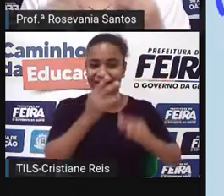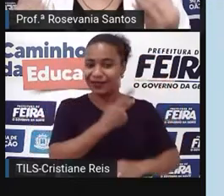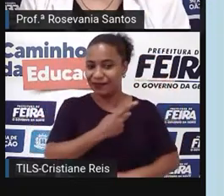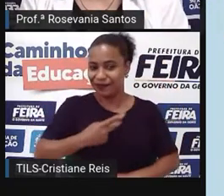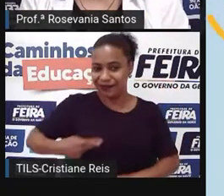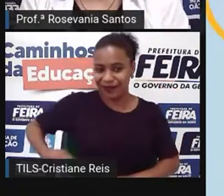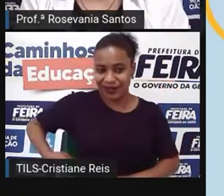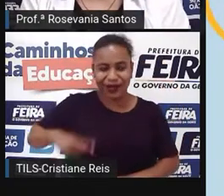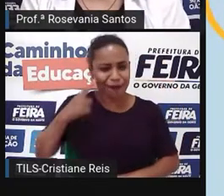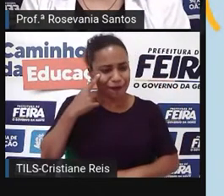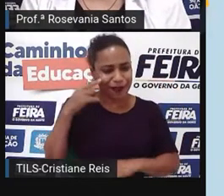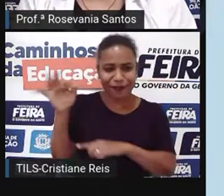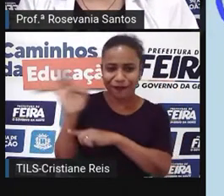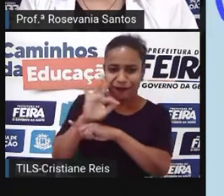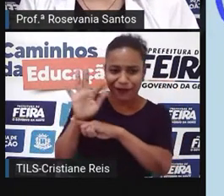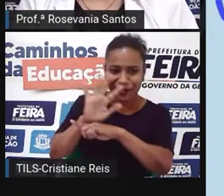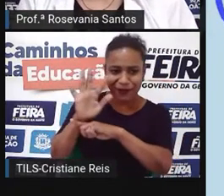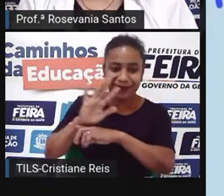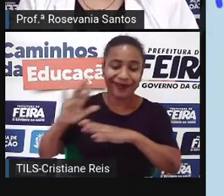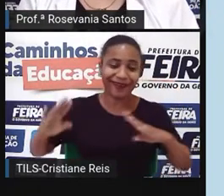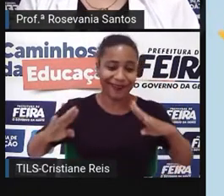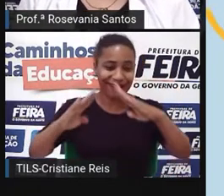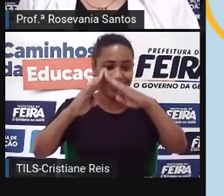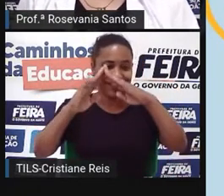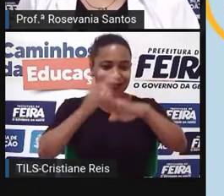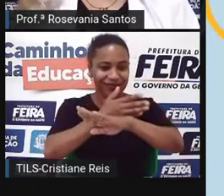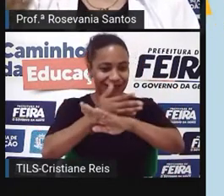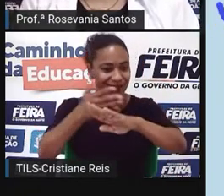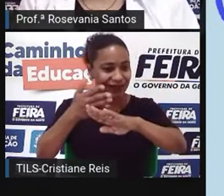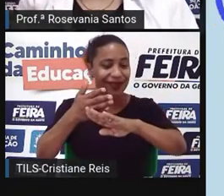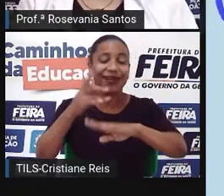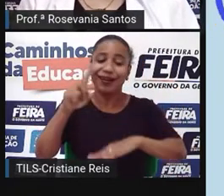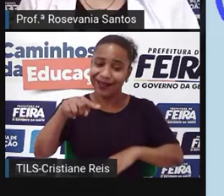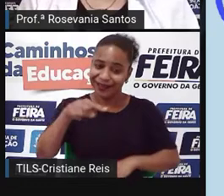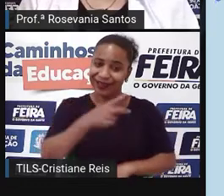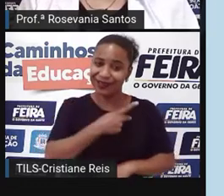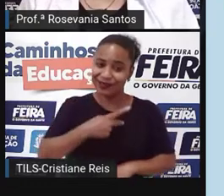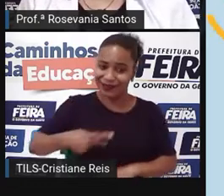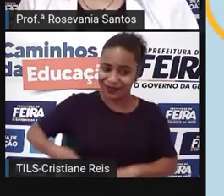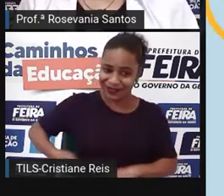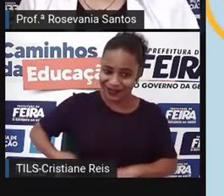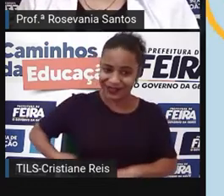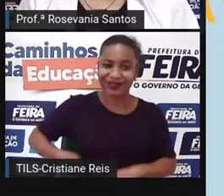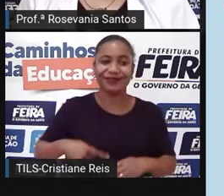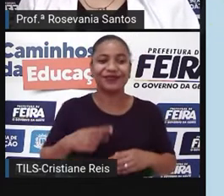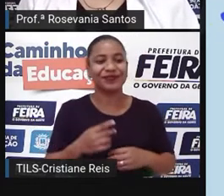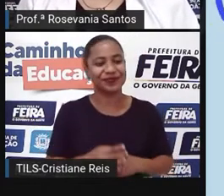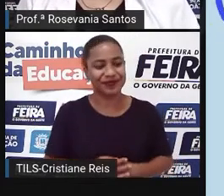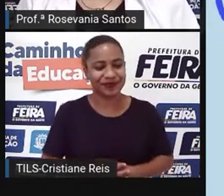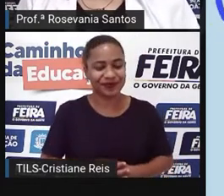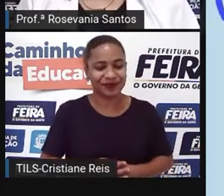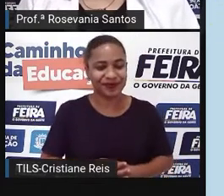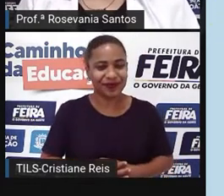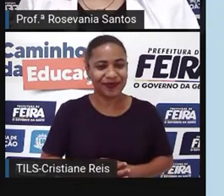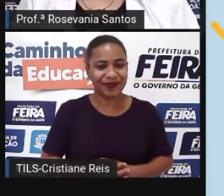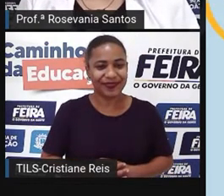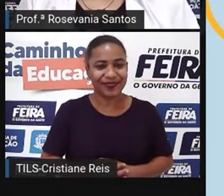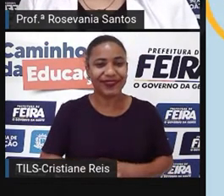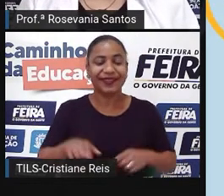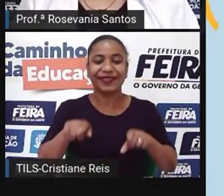Branca, onde fica o presidente, né, dos Estados Unidos, é quem é Joe Biden, né, atualmente, e